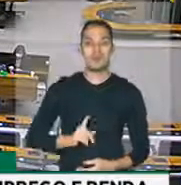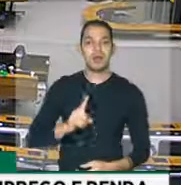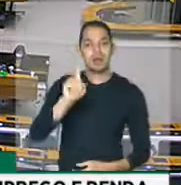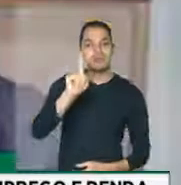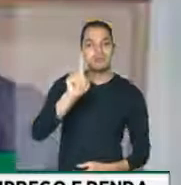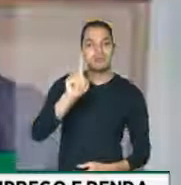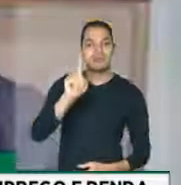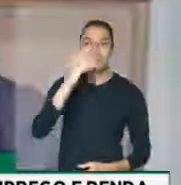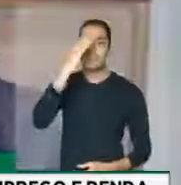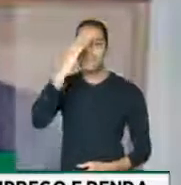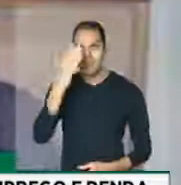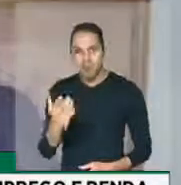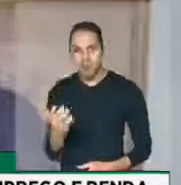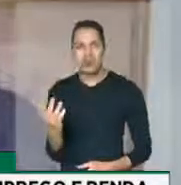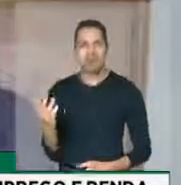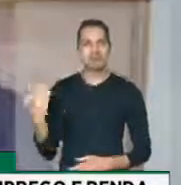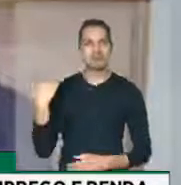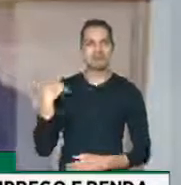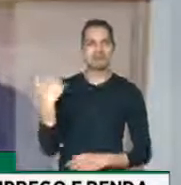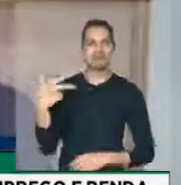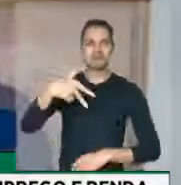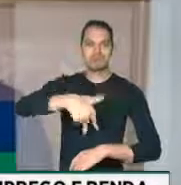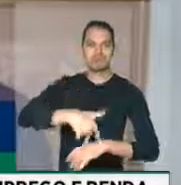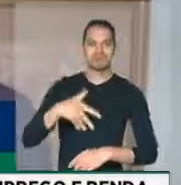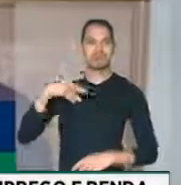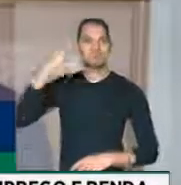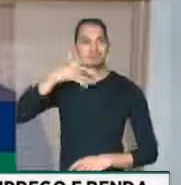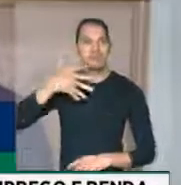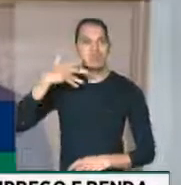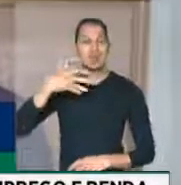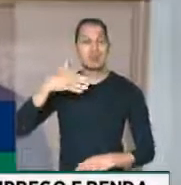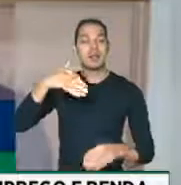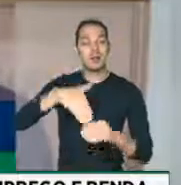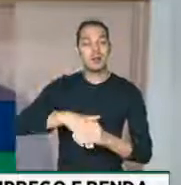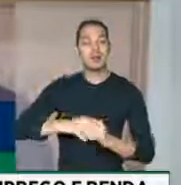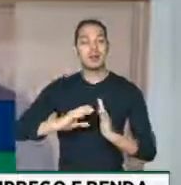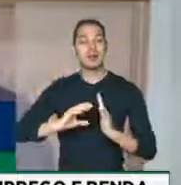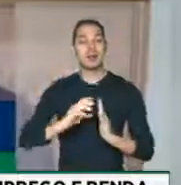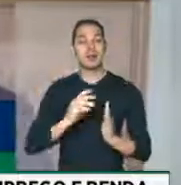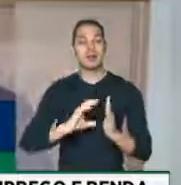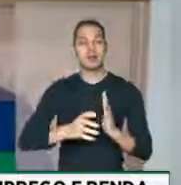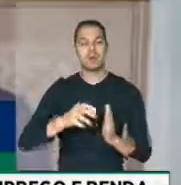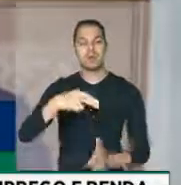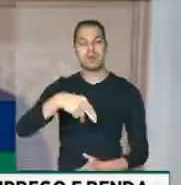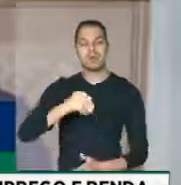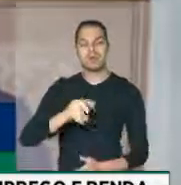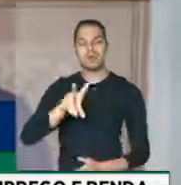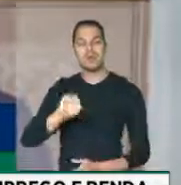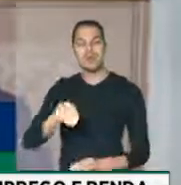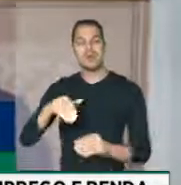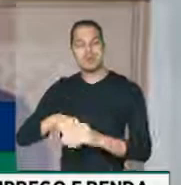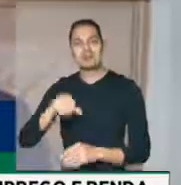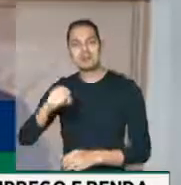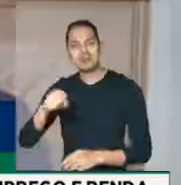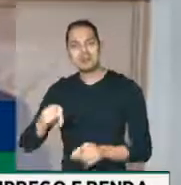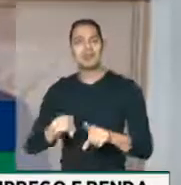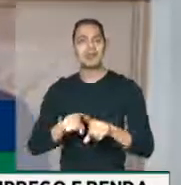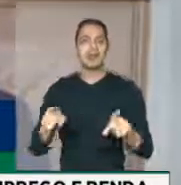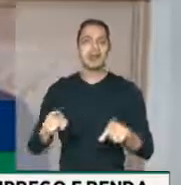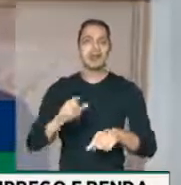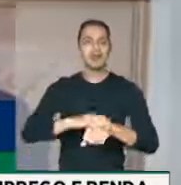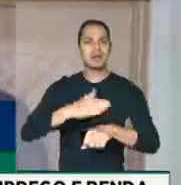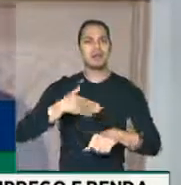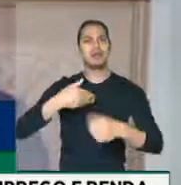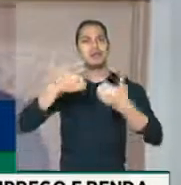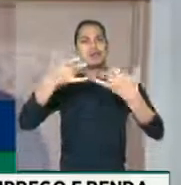Presidente, obrigado pela palavra. A orientação do Partido Novo nessa matéria é sim, mas eu gostaria de deixar algumas palavras